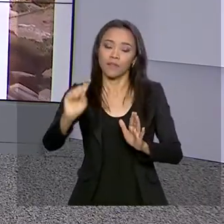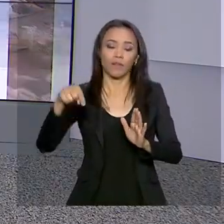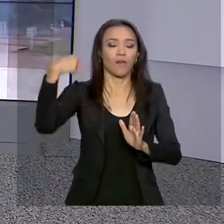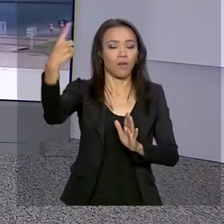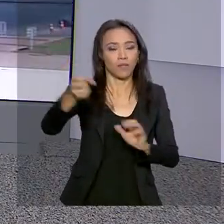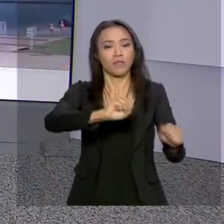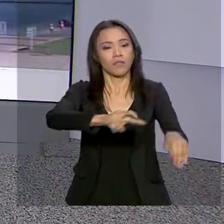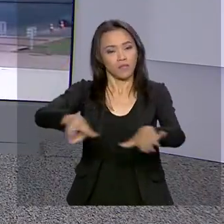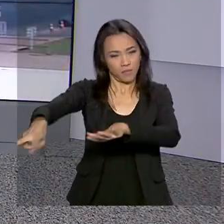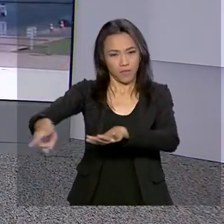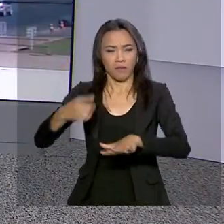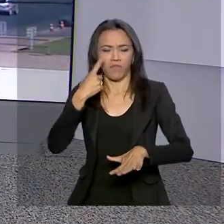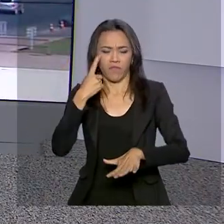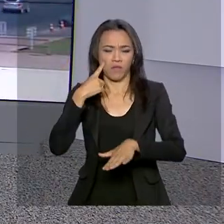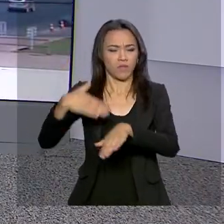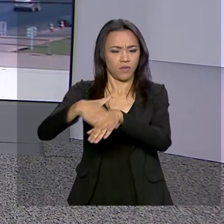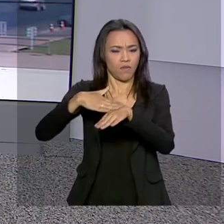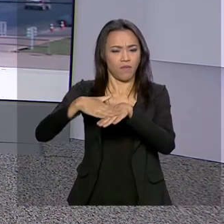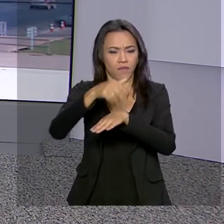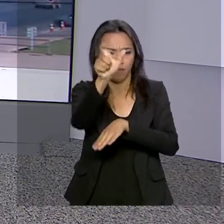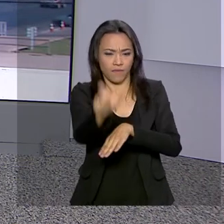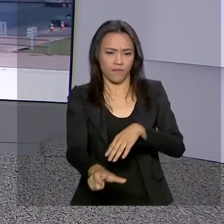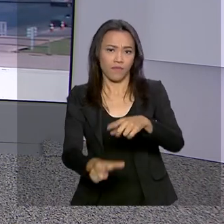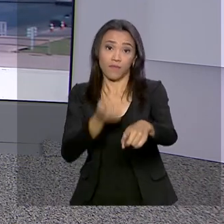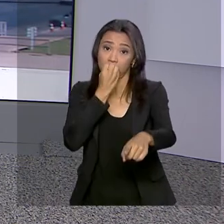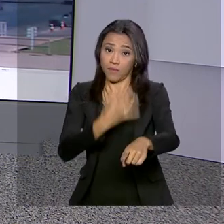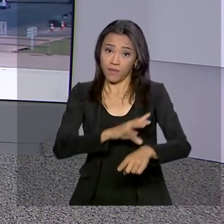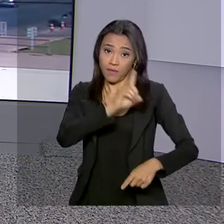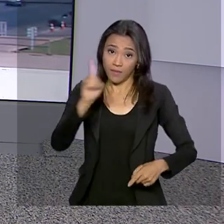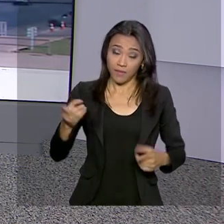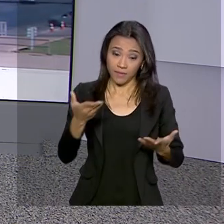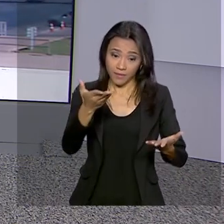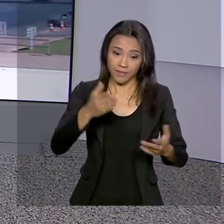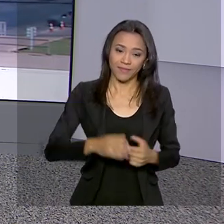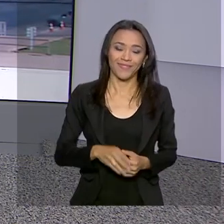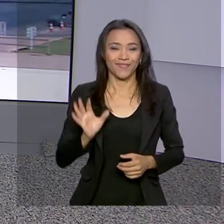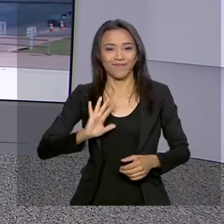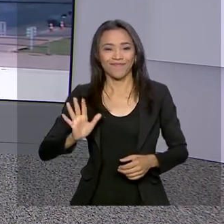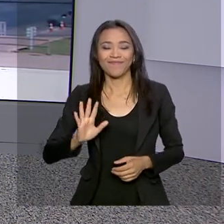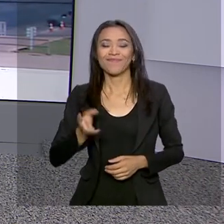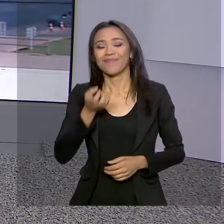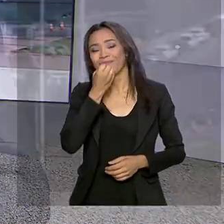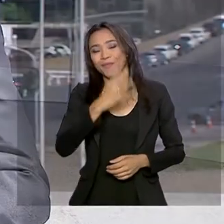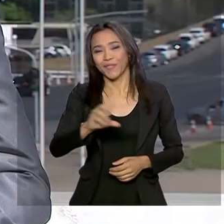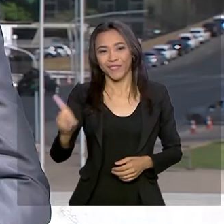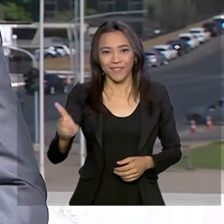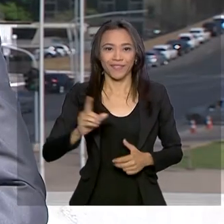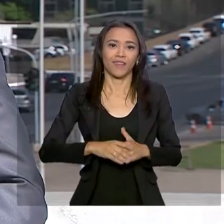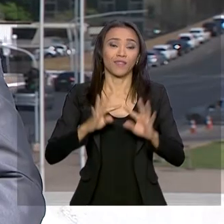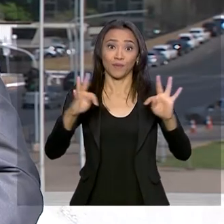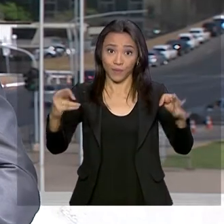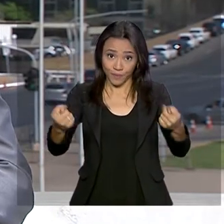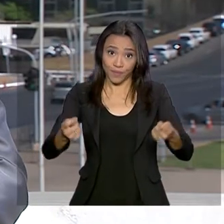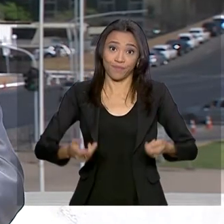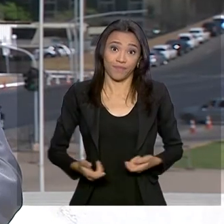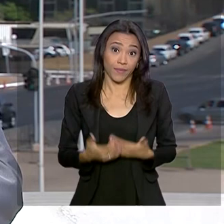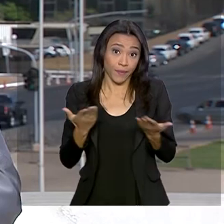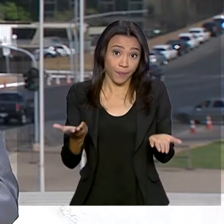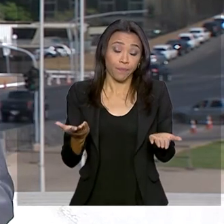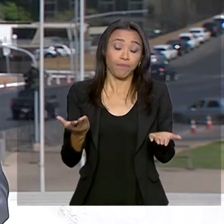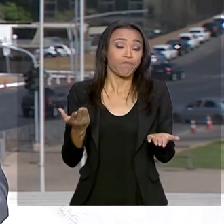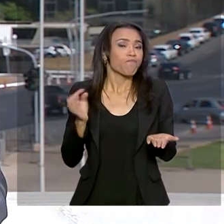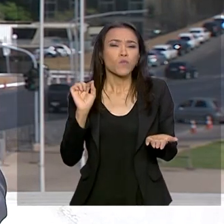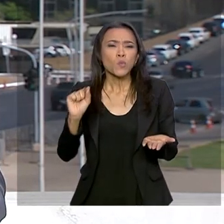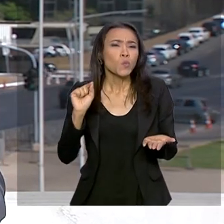Vamos conversar com o repórter Glauco de Queiroz. Bom dia, Glauco. Olá, bom dia para você, bom dia a todos. Olha, o próximo